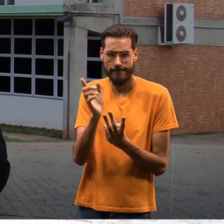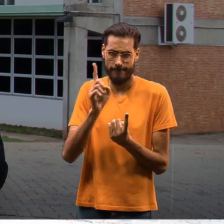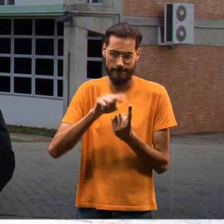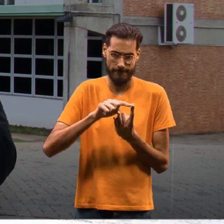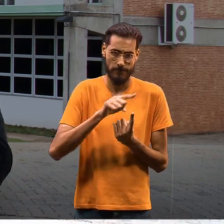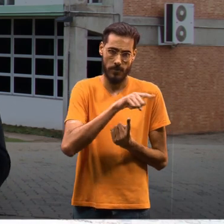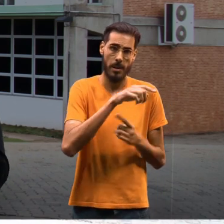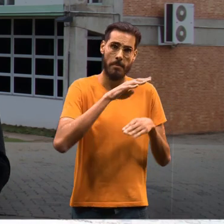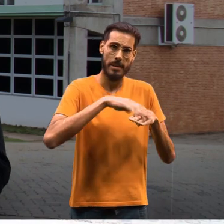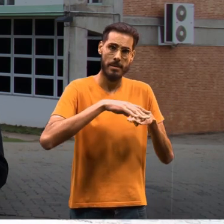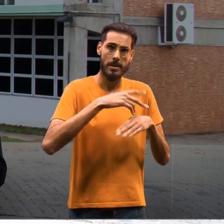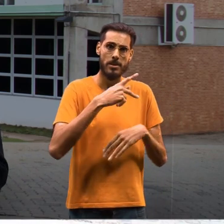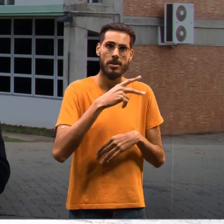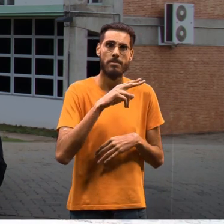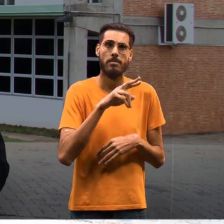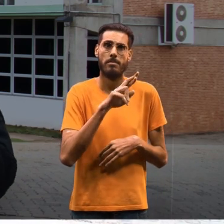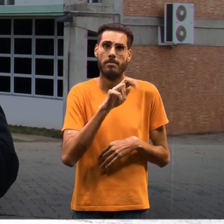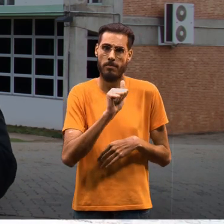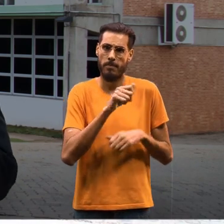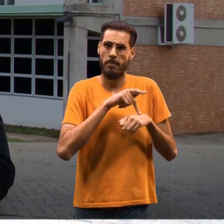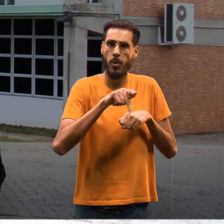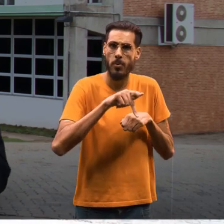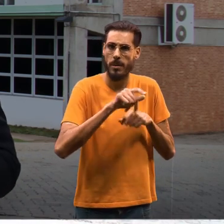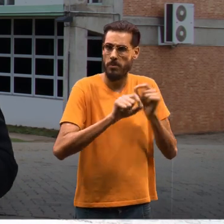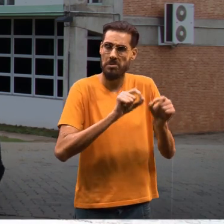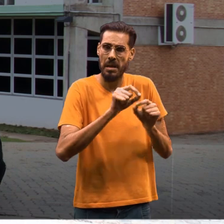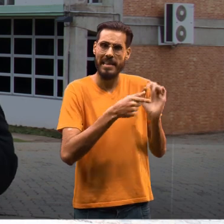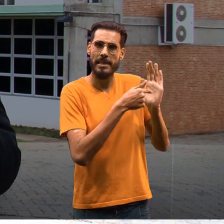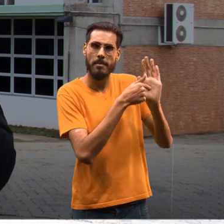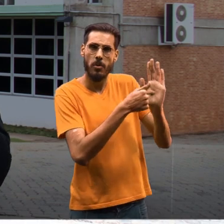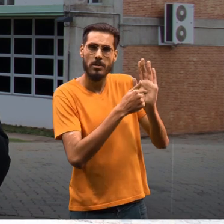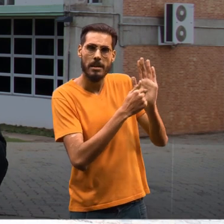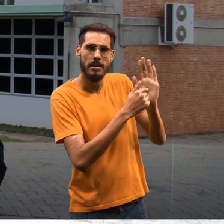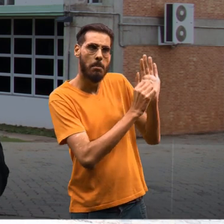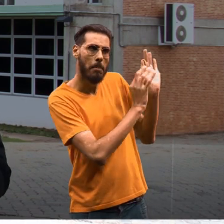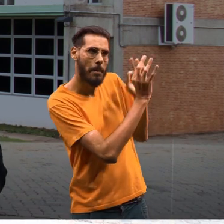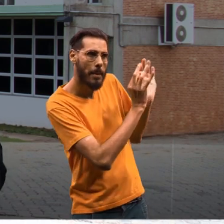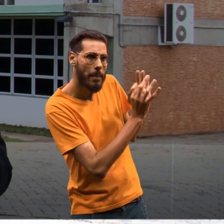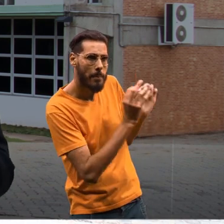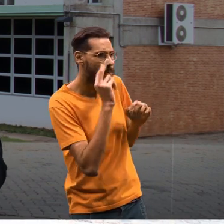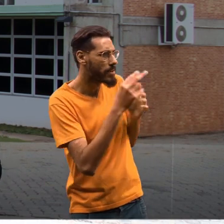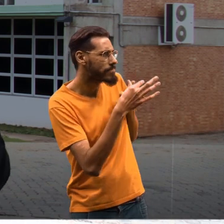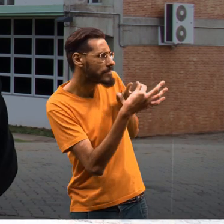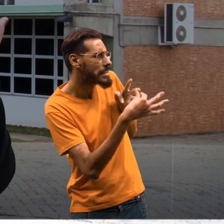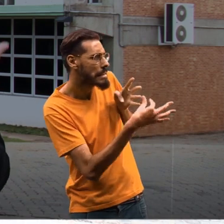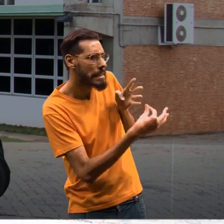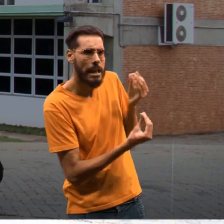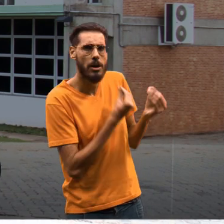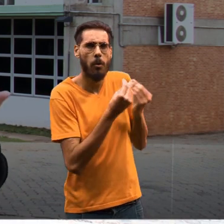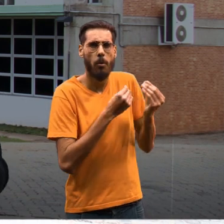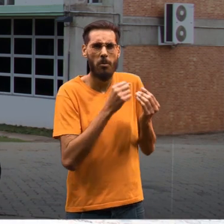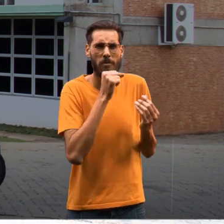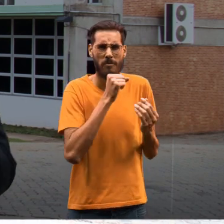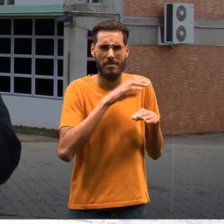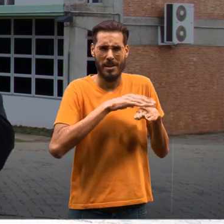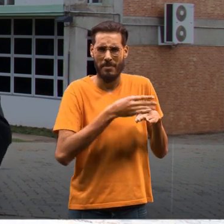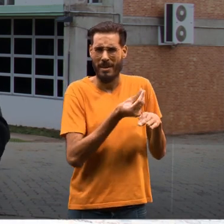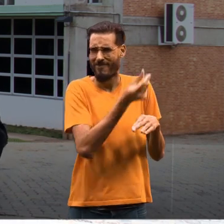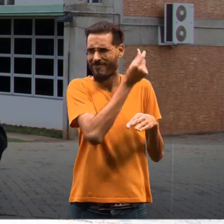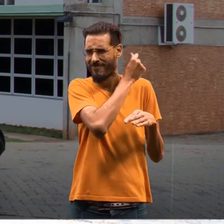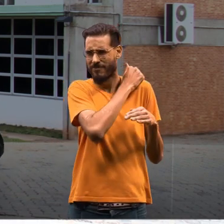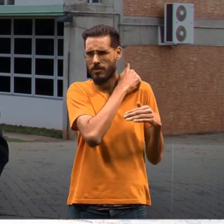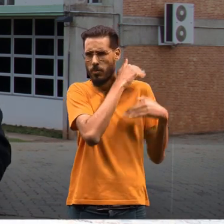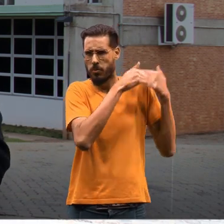matemática pura, que são as demonstrações, você vê em detalhe como que os grandes matemáticos chegaram na